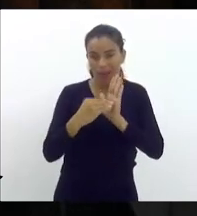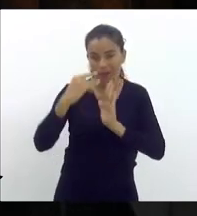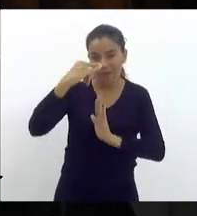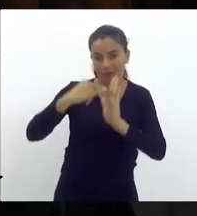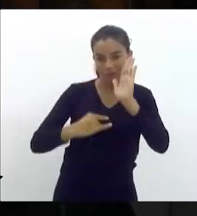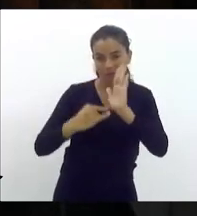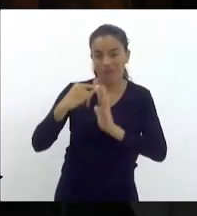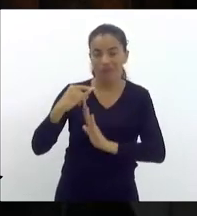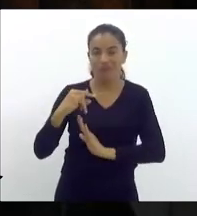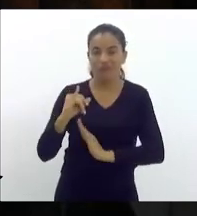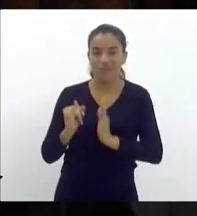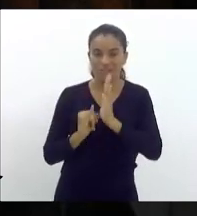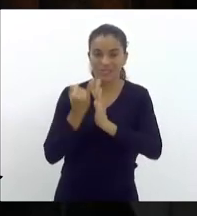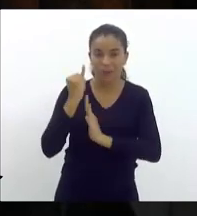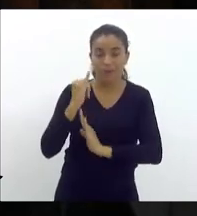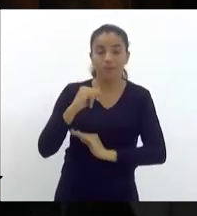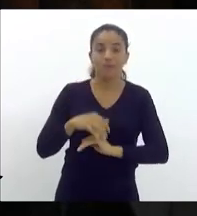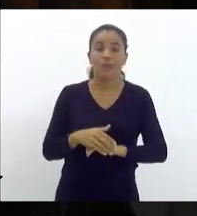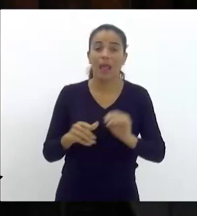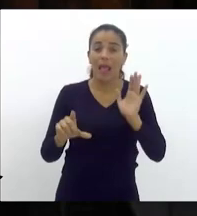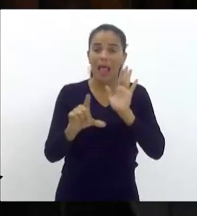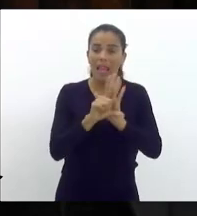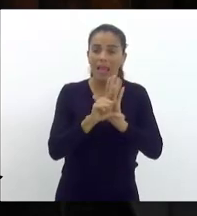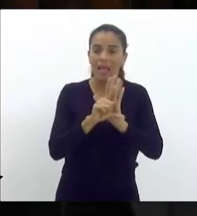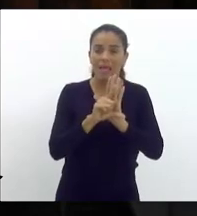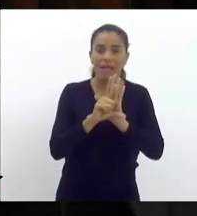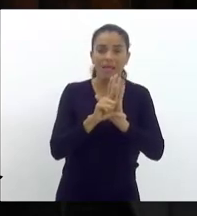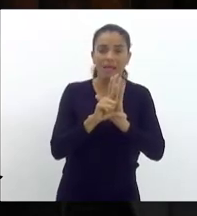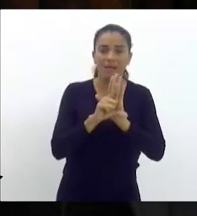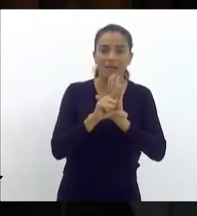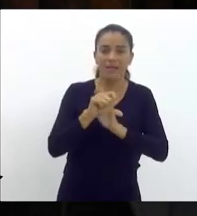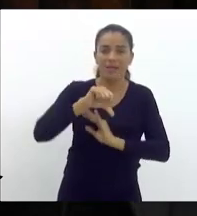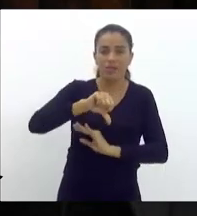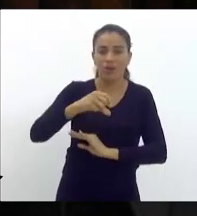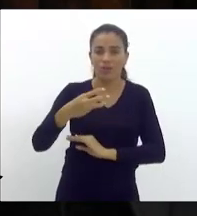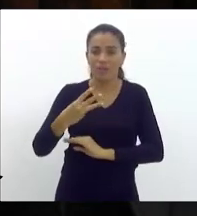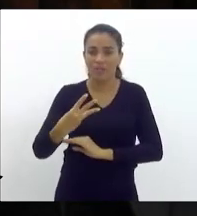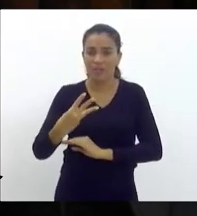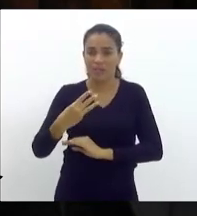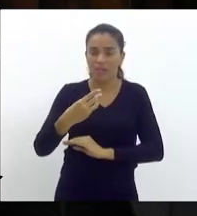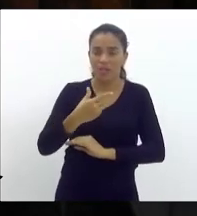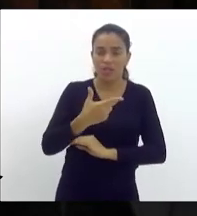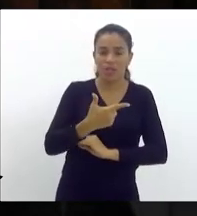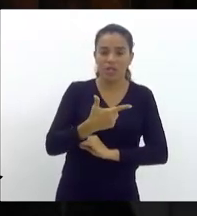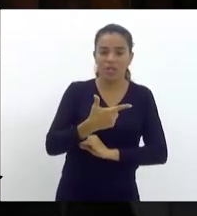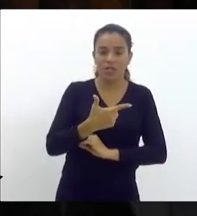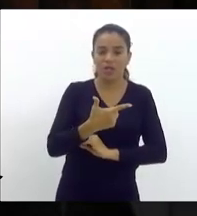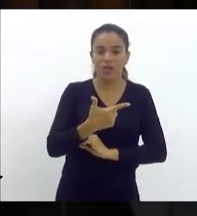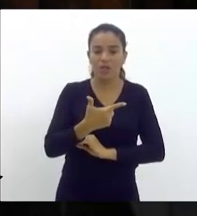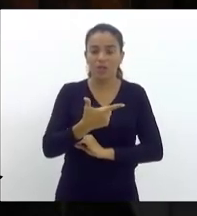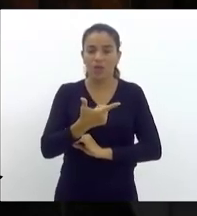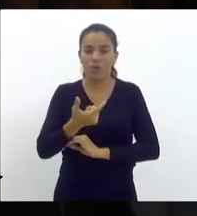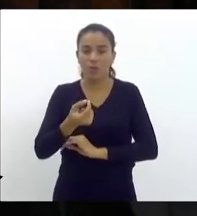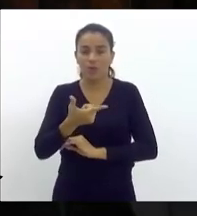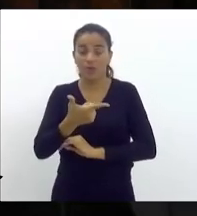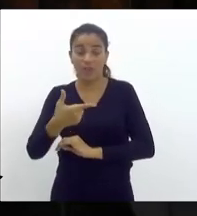lei complementar 93-2023, que eu já conhecia. Mas já teve um substitutivo.